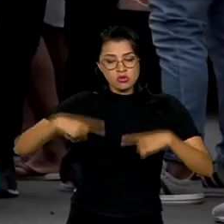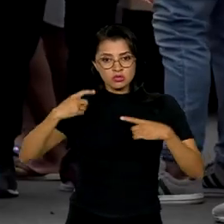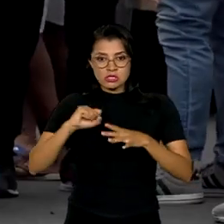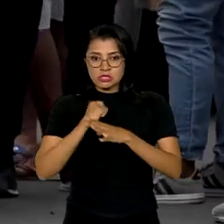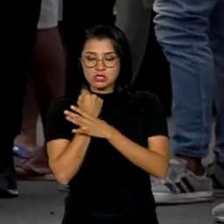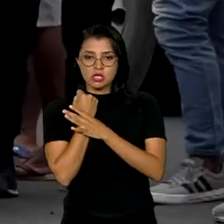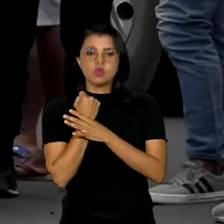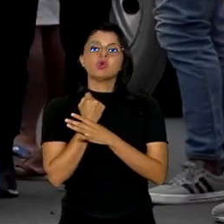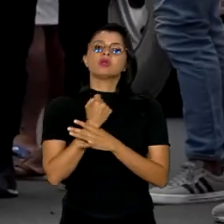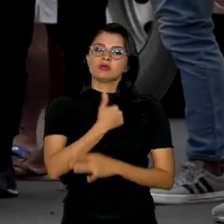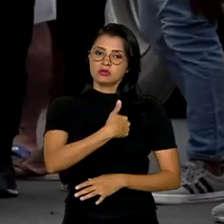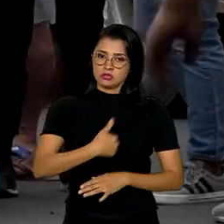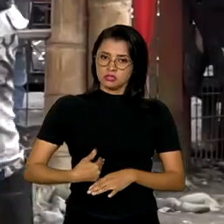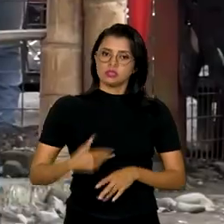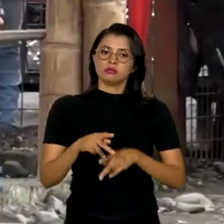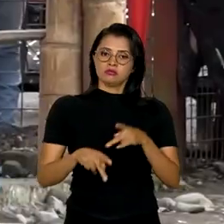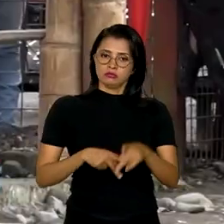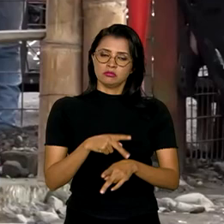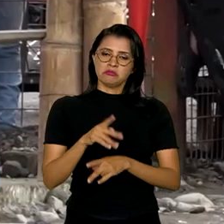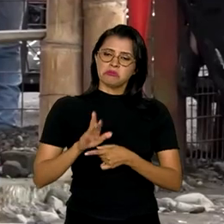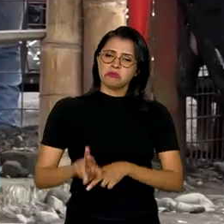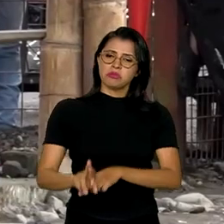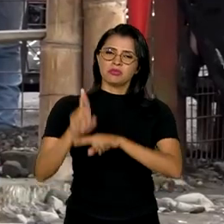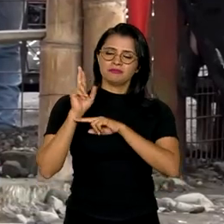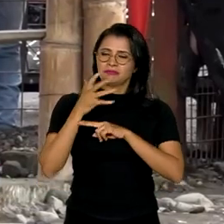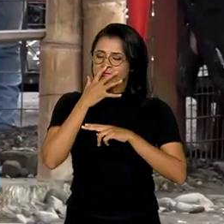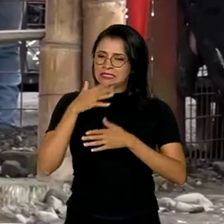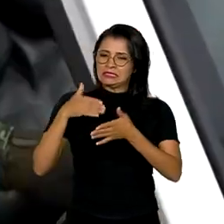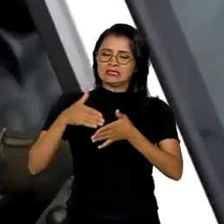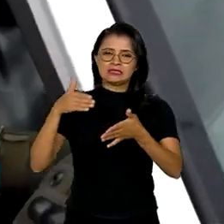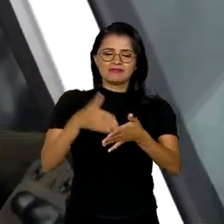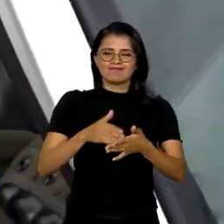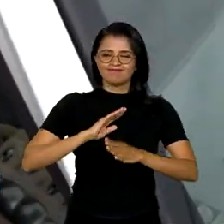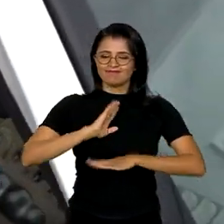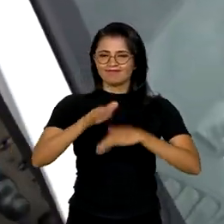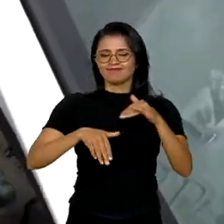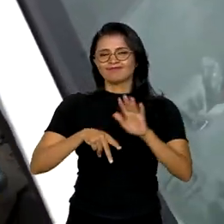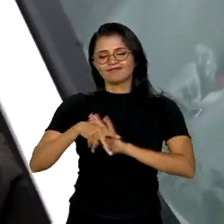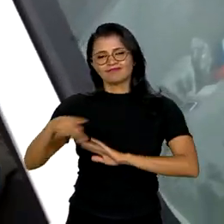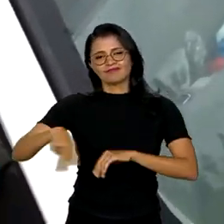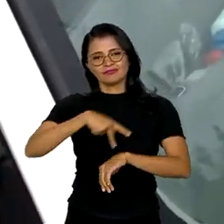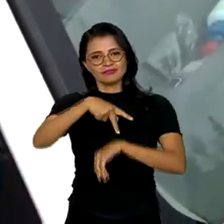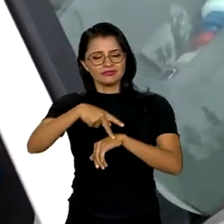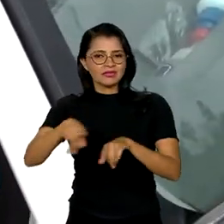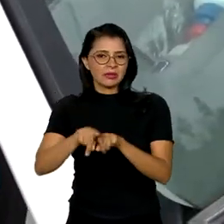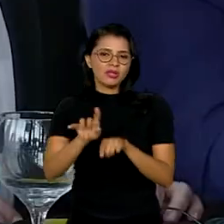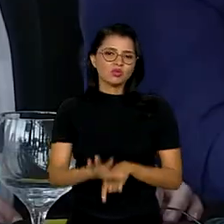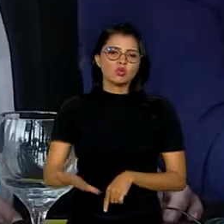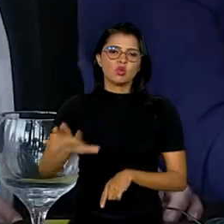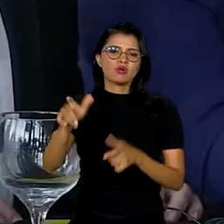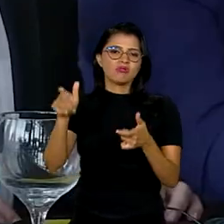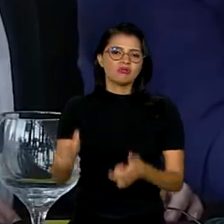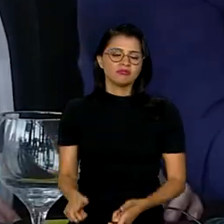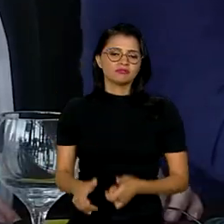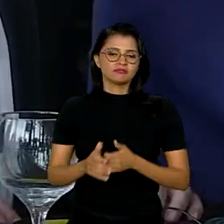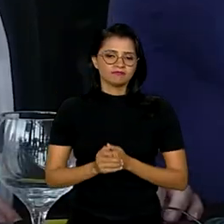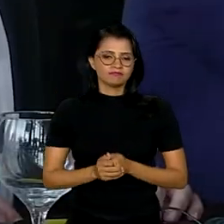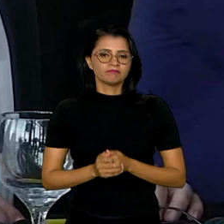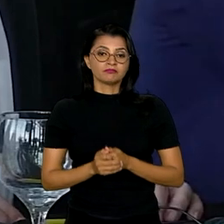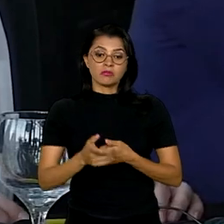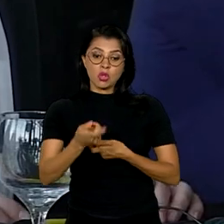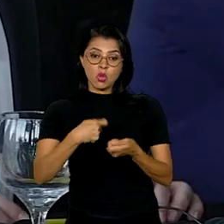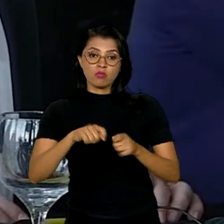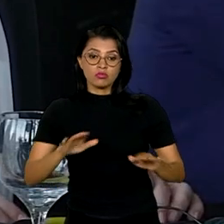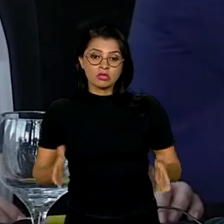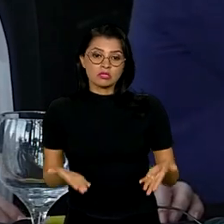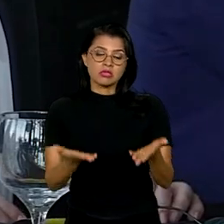segurança pública representam um entrave para o crescimento dos países e da região. A proliferação das economias